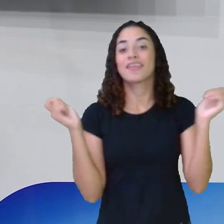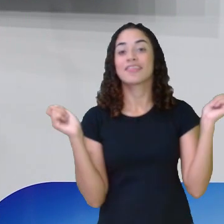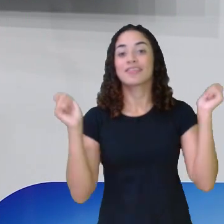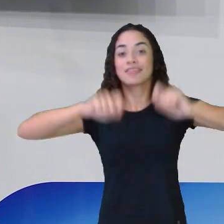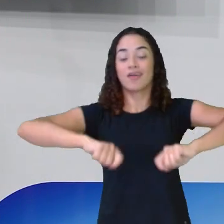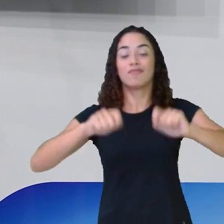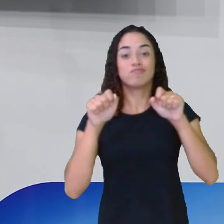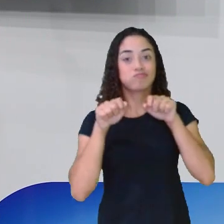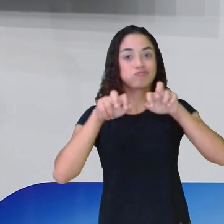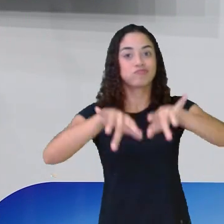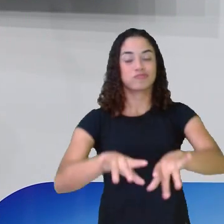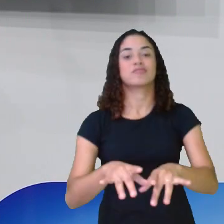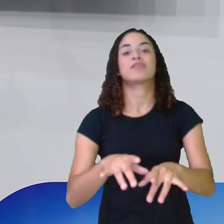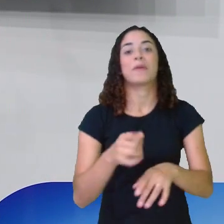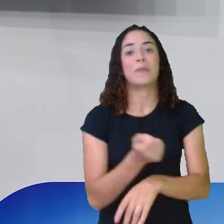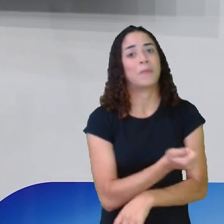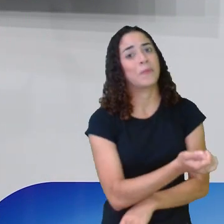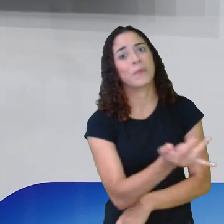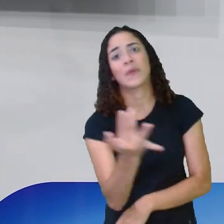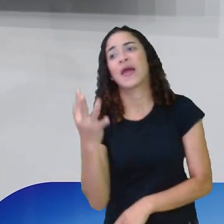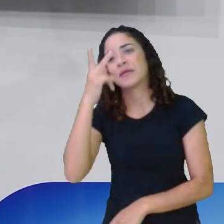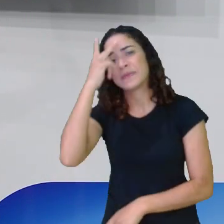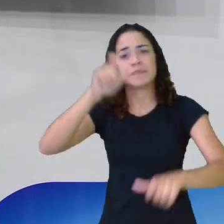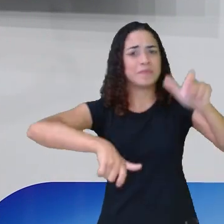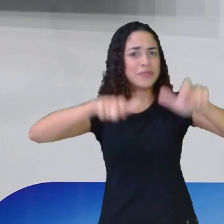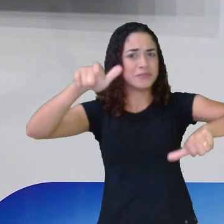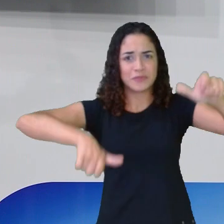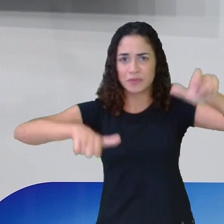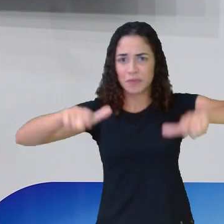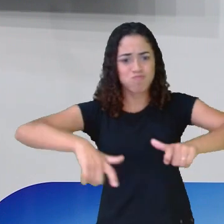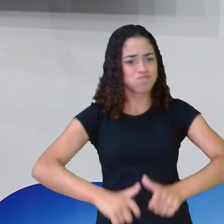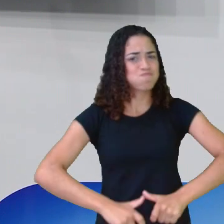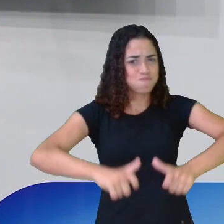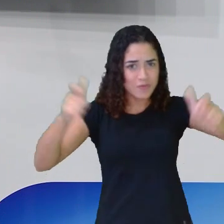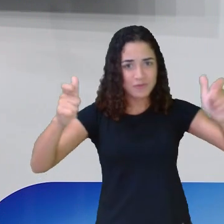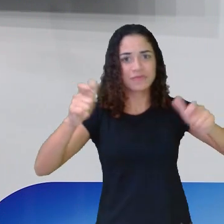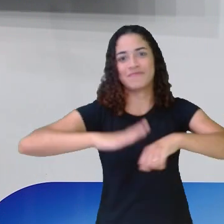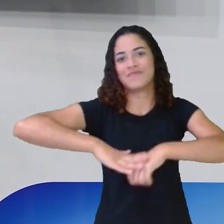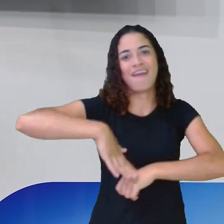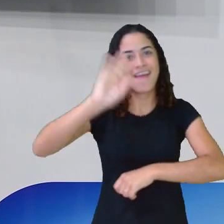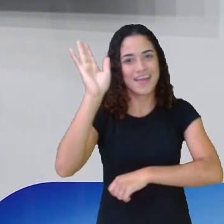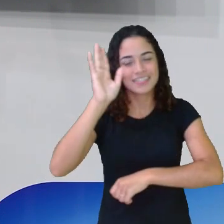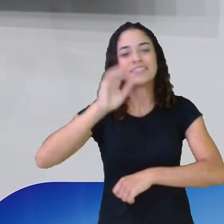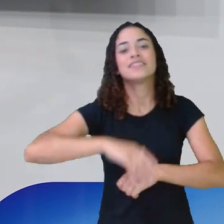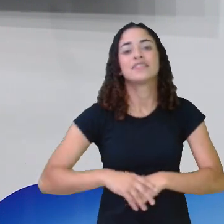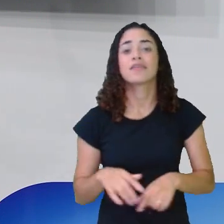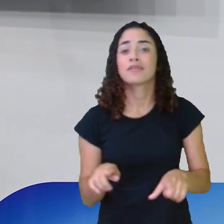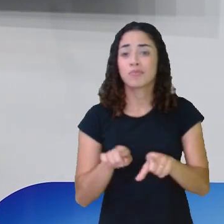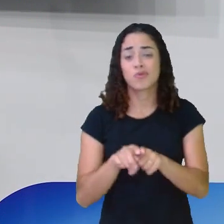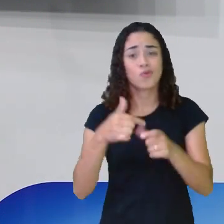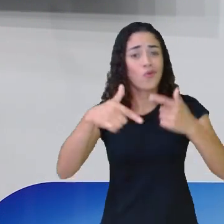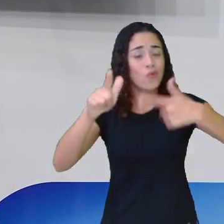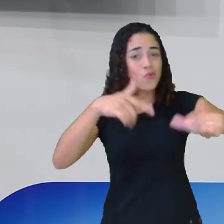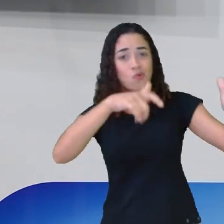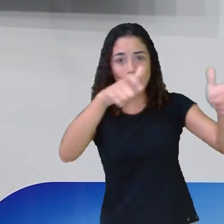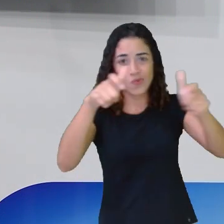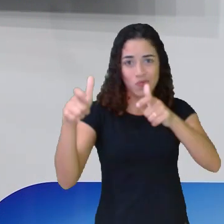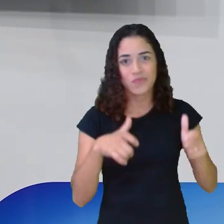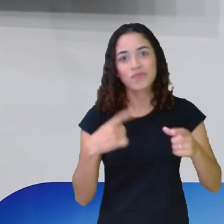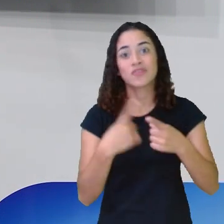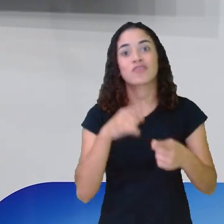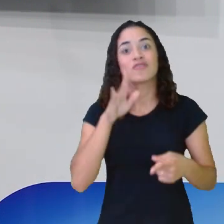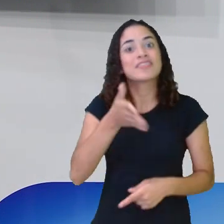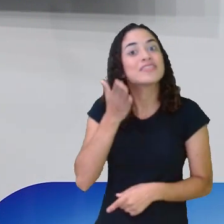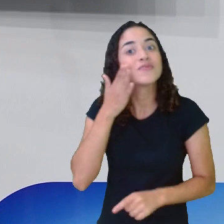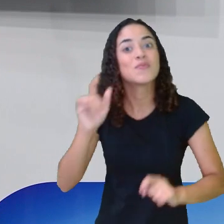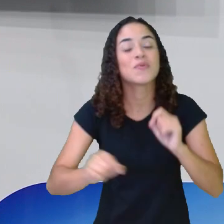atingir um número muito, muito, muito maior de estudantes da rede, bem como de outros lugares, né? Porque eu já fiquei